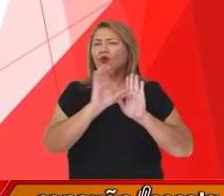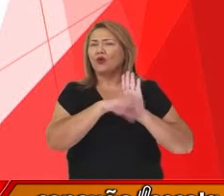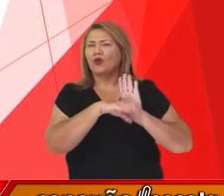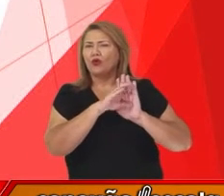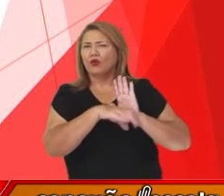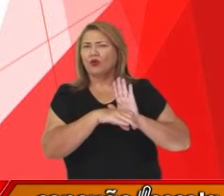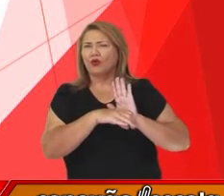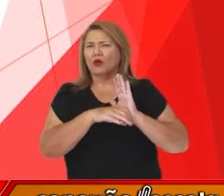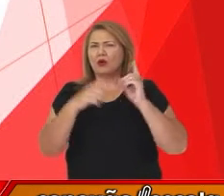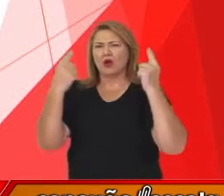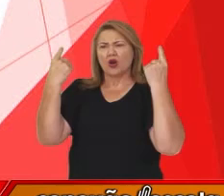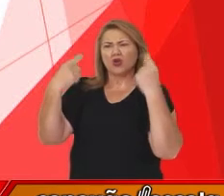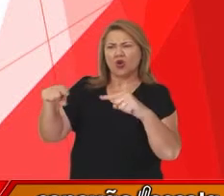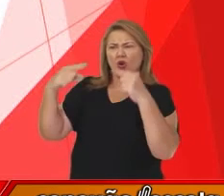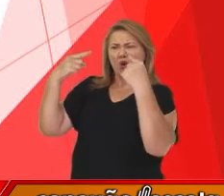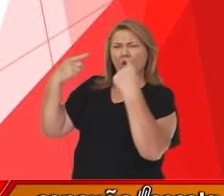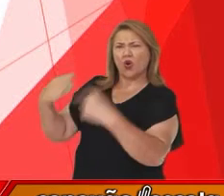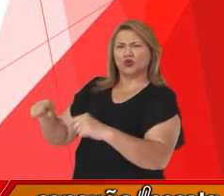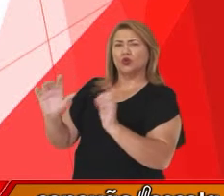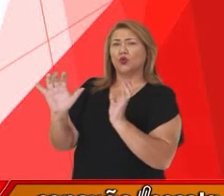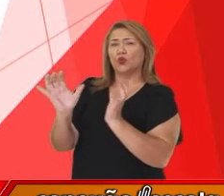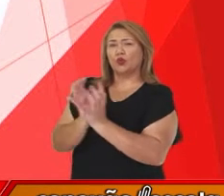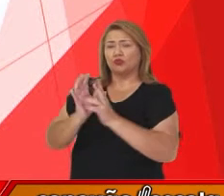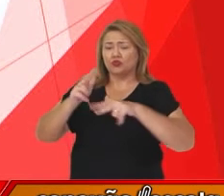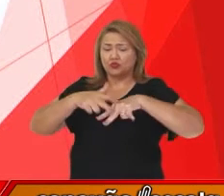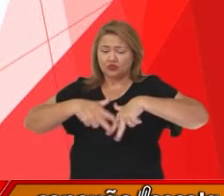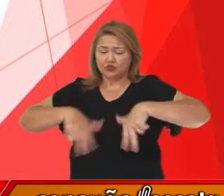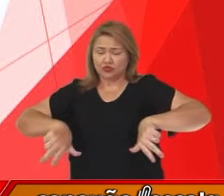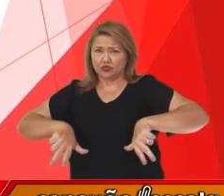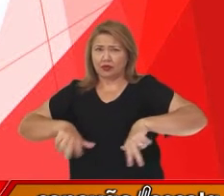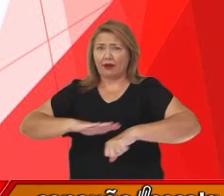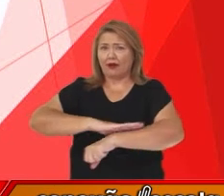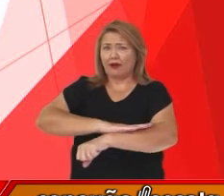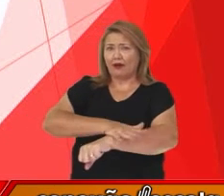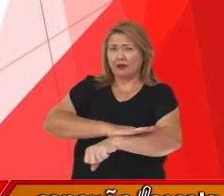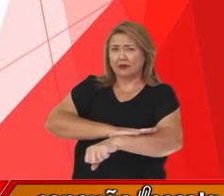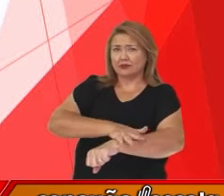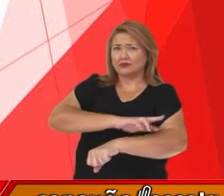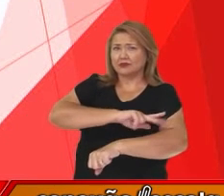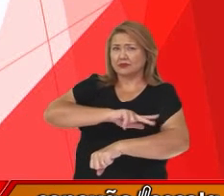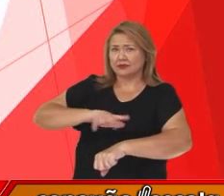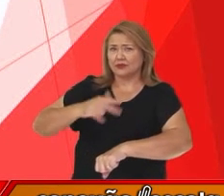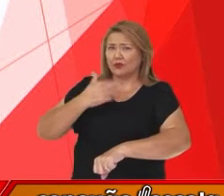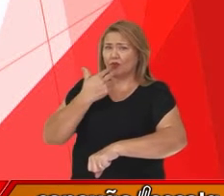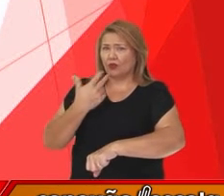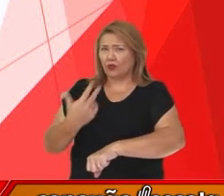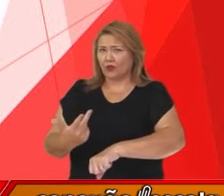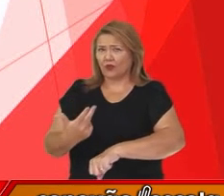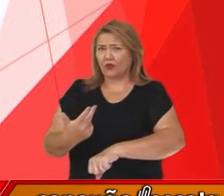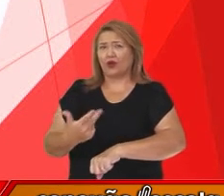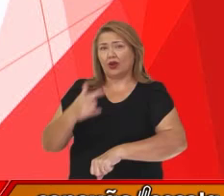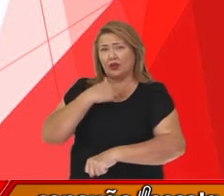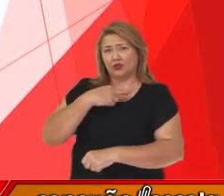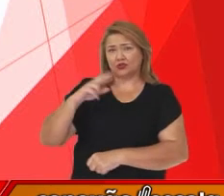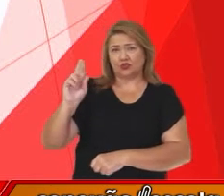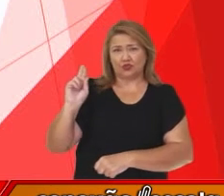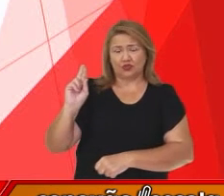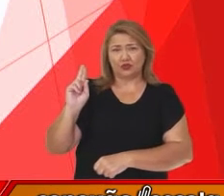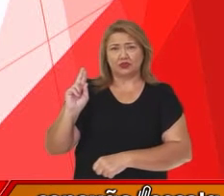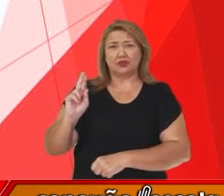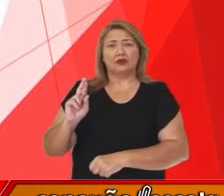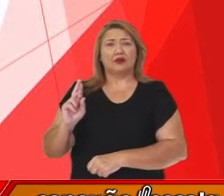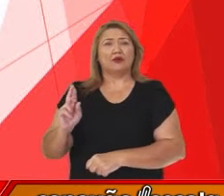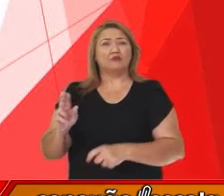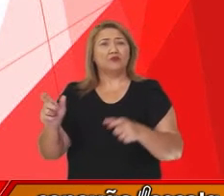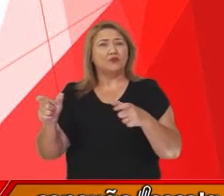ataque a grupos étnicos, raciais, religiosos, minorias sexuais ou qualquer outro